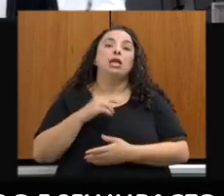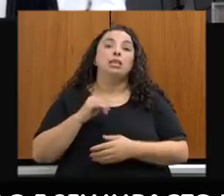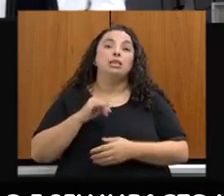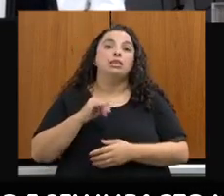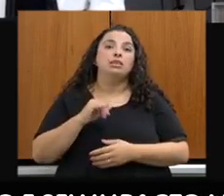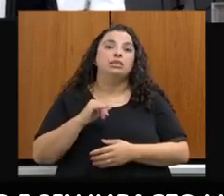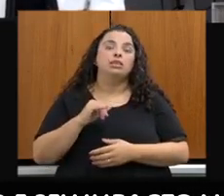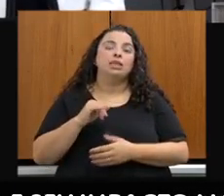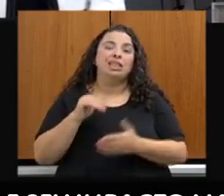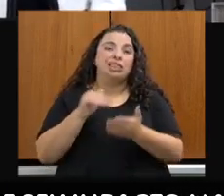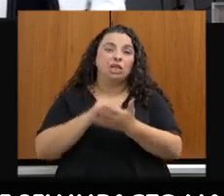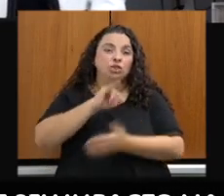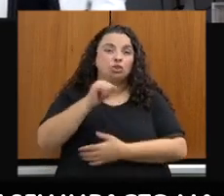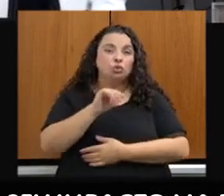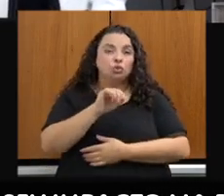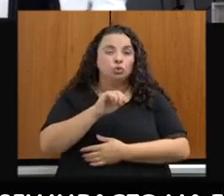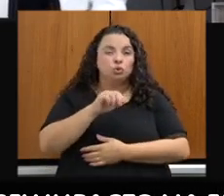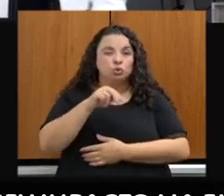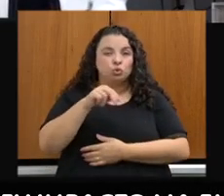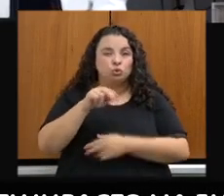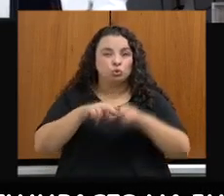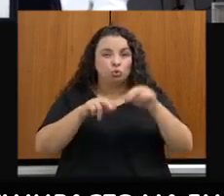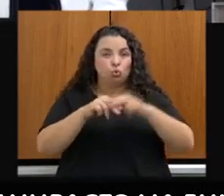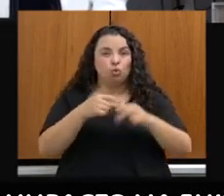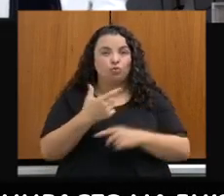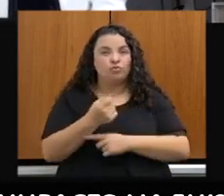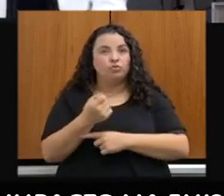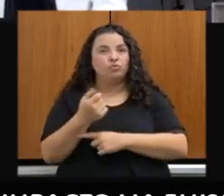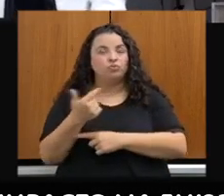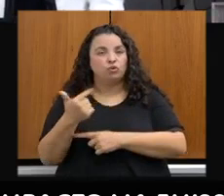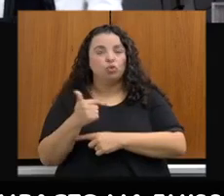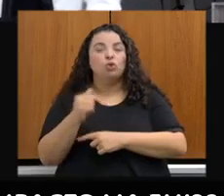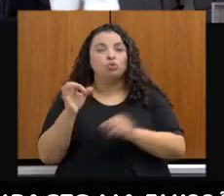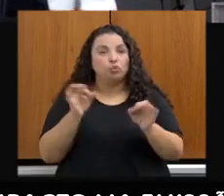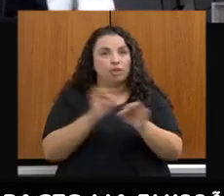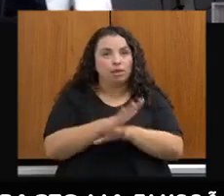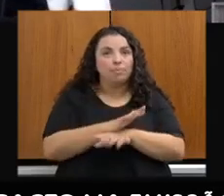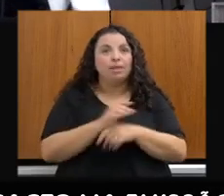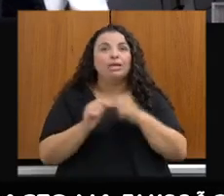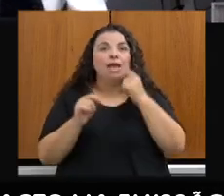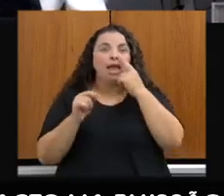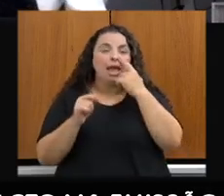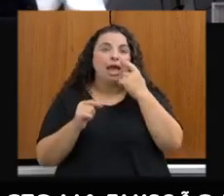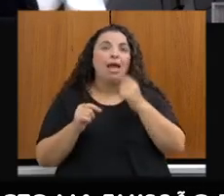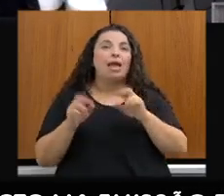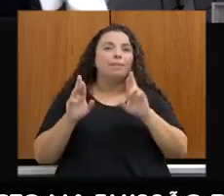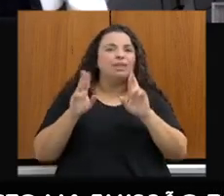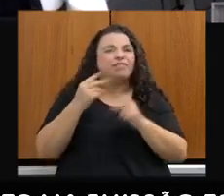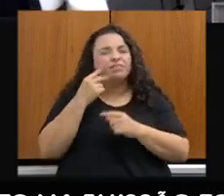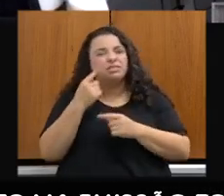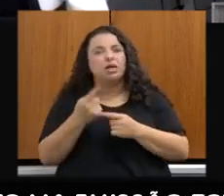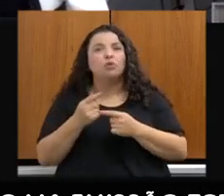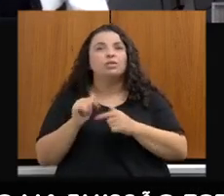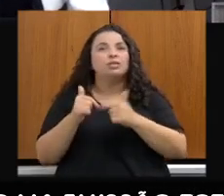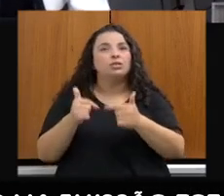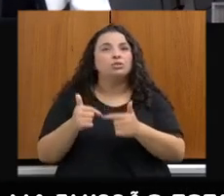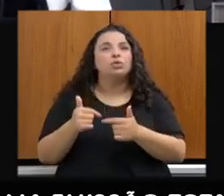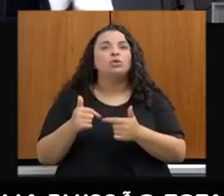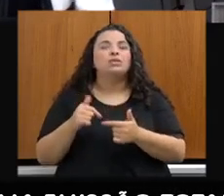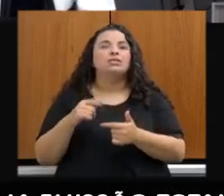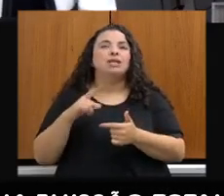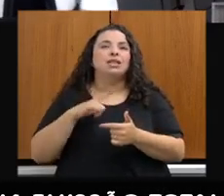Os cenários futuros de emissão e priorização de medidas, de agosto de 2022, detalhamento das medidas priorizadas em setembro.